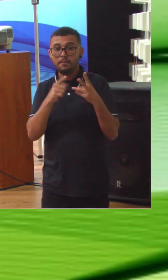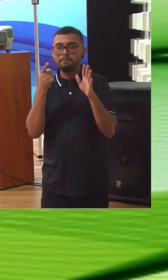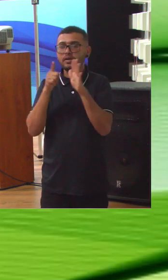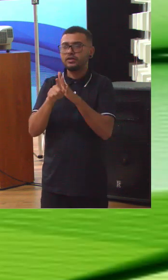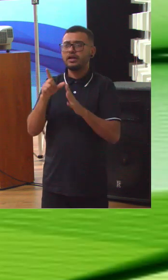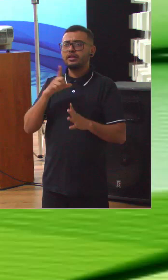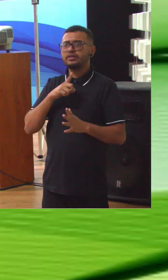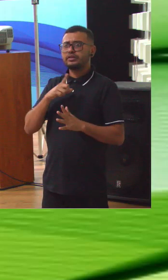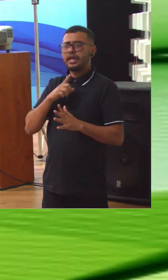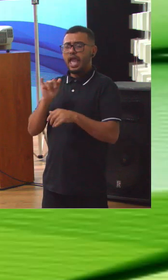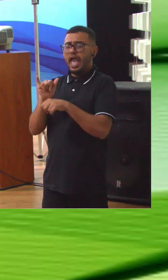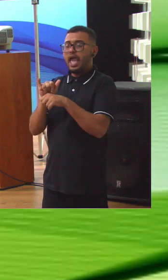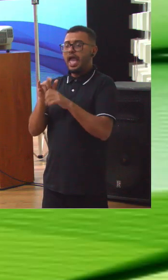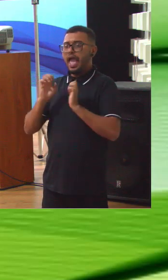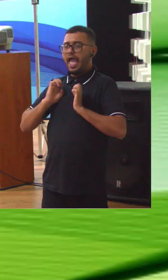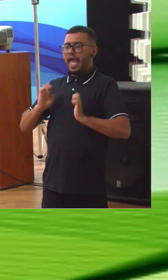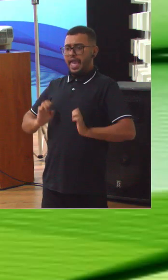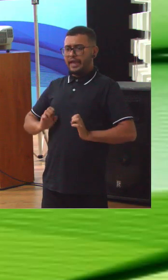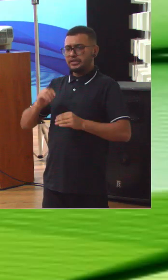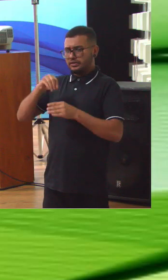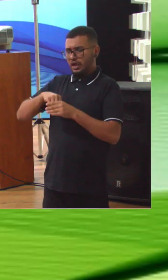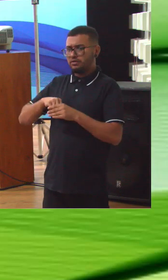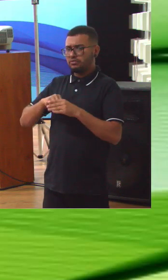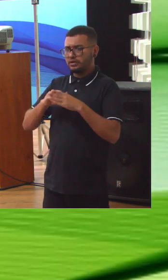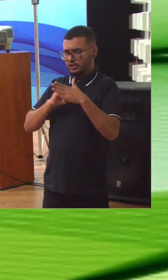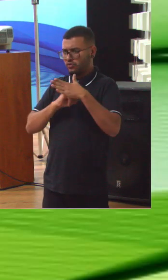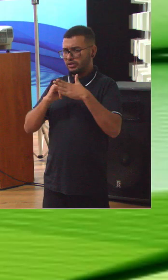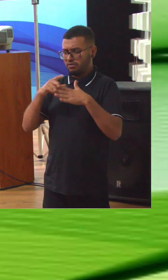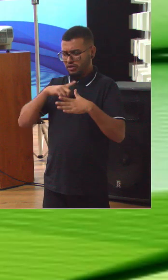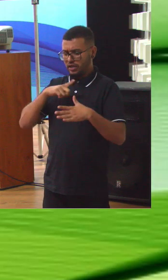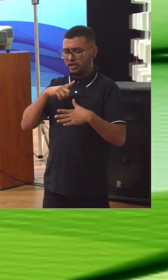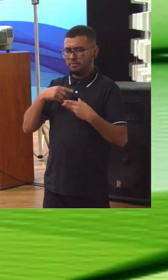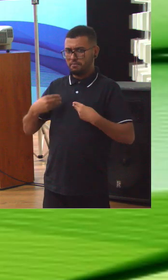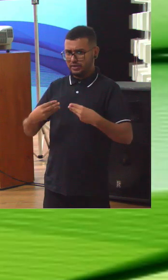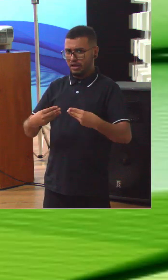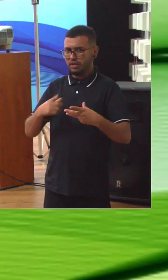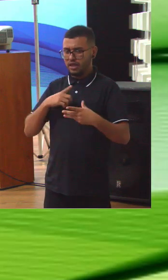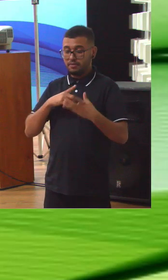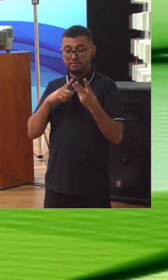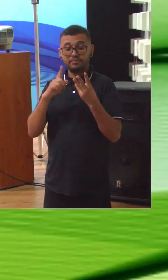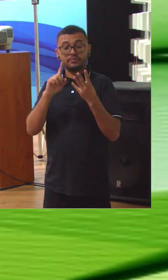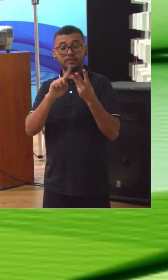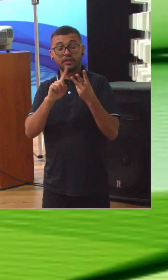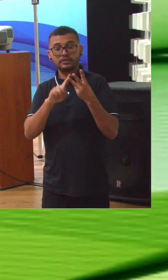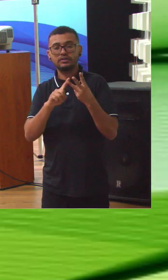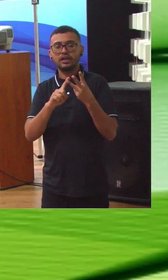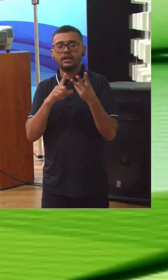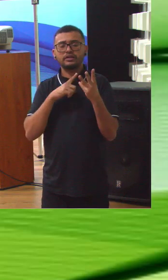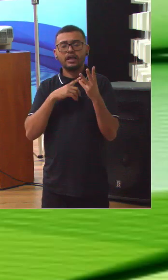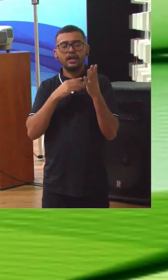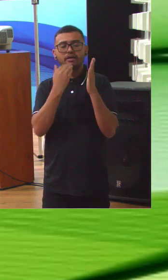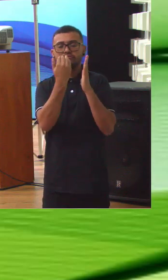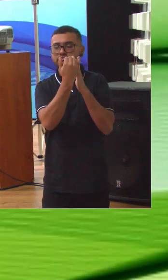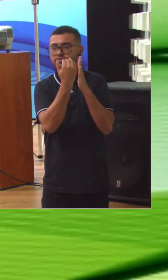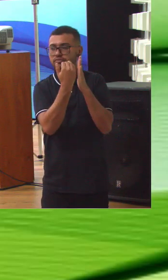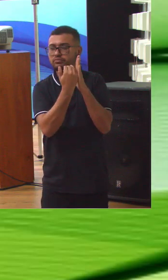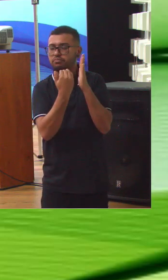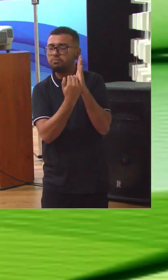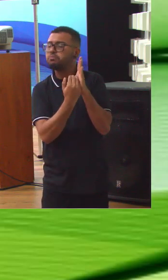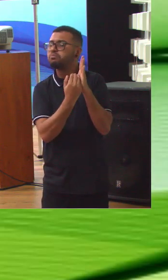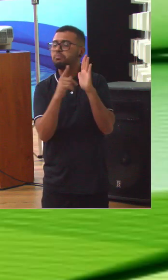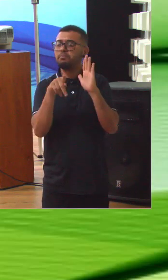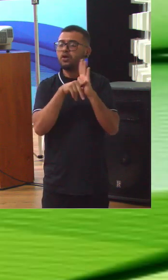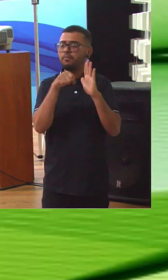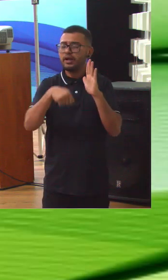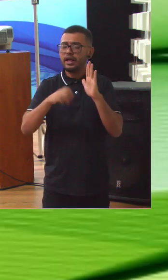existe gestão de ética na organização. A terceira pergunta é se existe um programa de integridade com esse